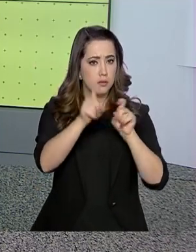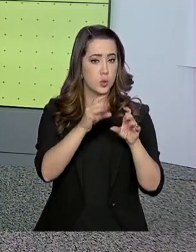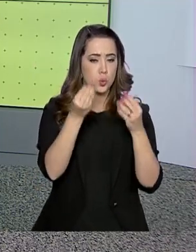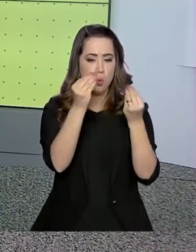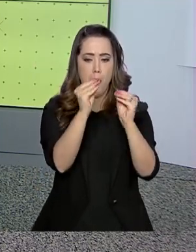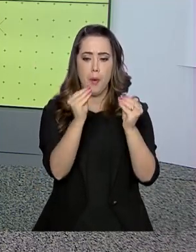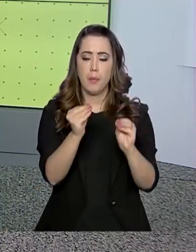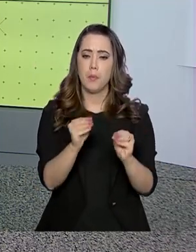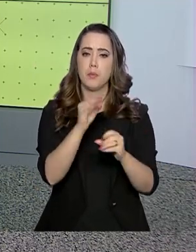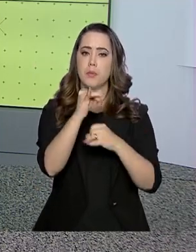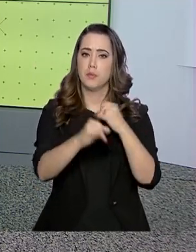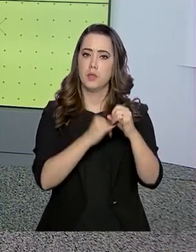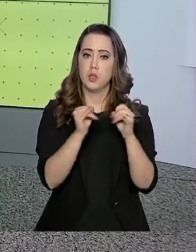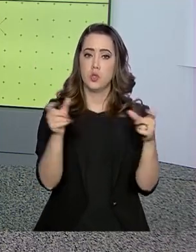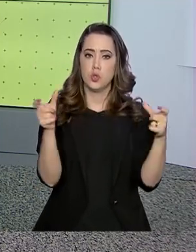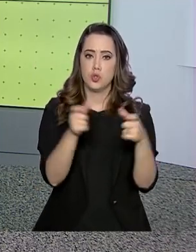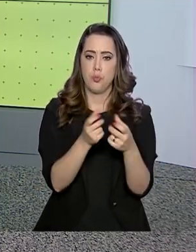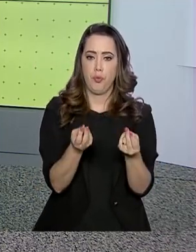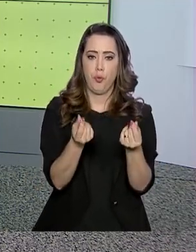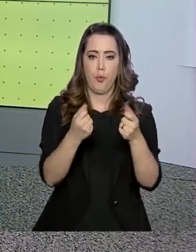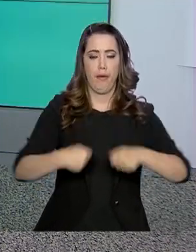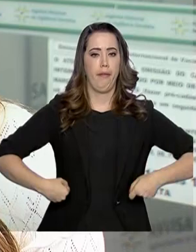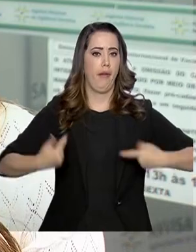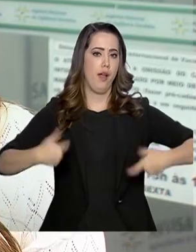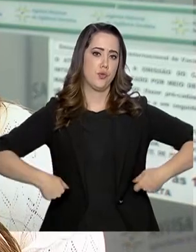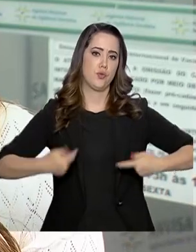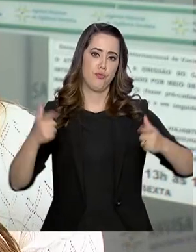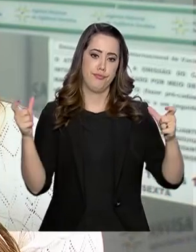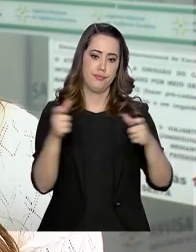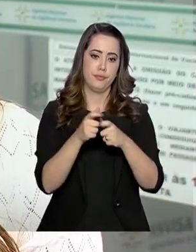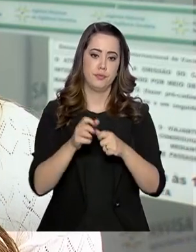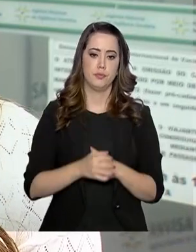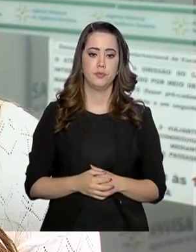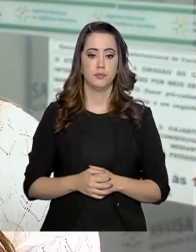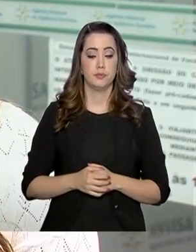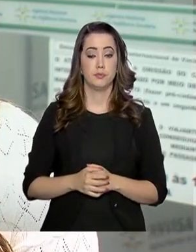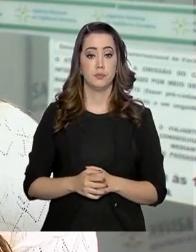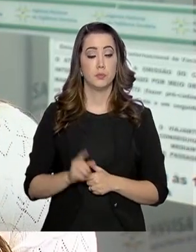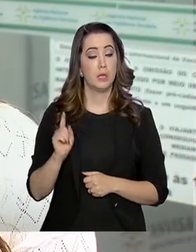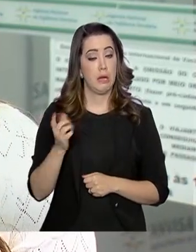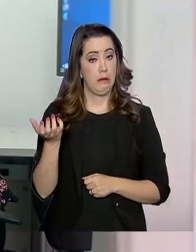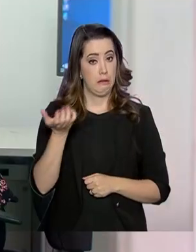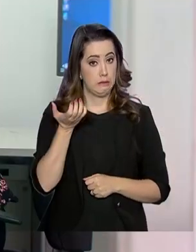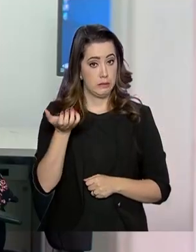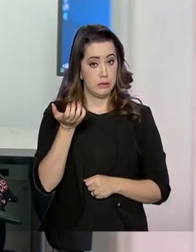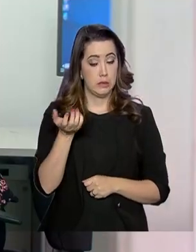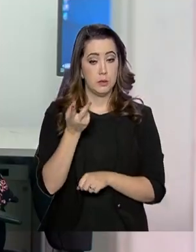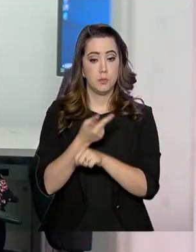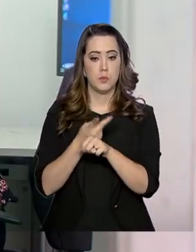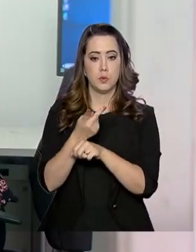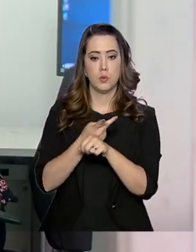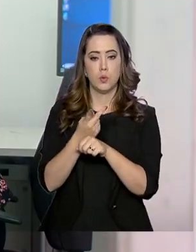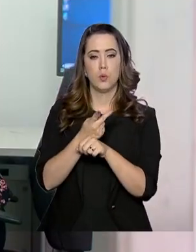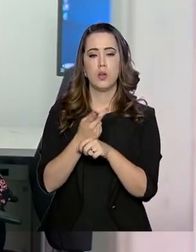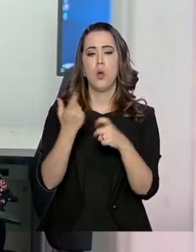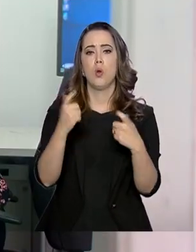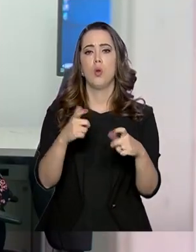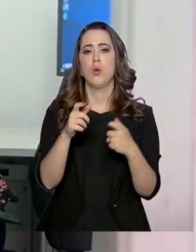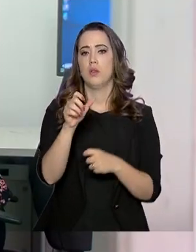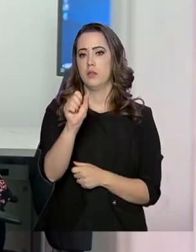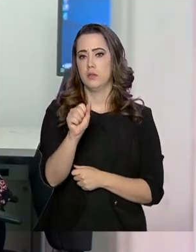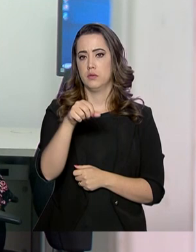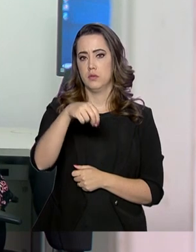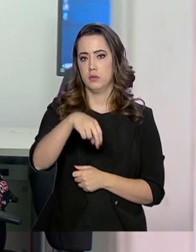digitalização deve reduzir gastos. A Cristiane buscou atendimento no posto da Anvisa no